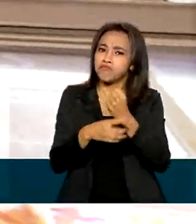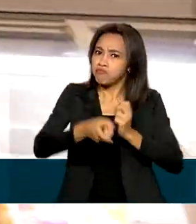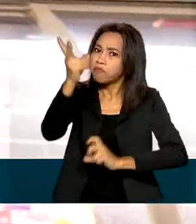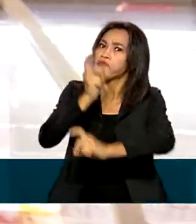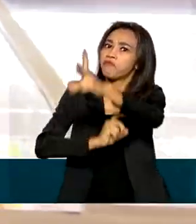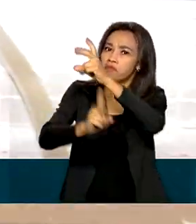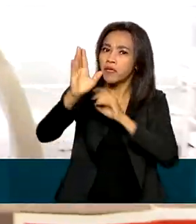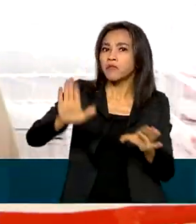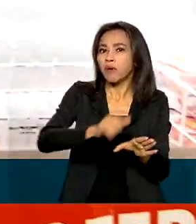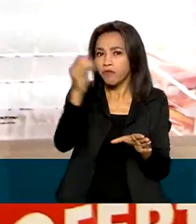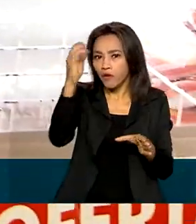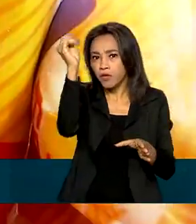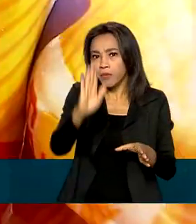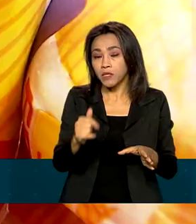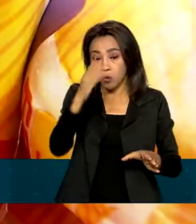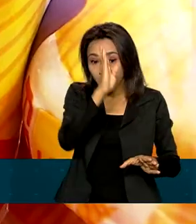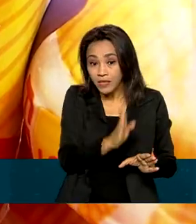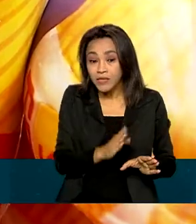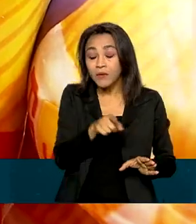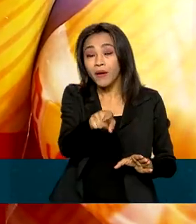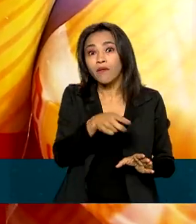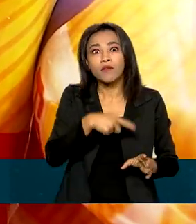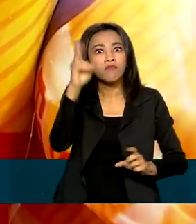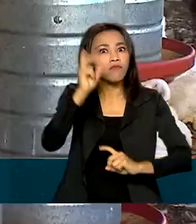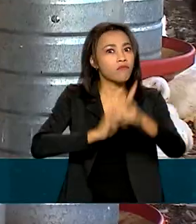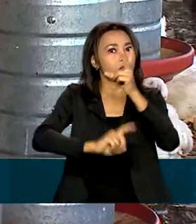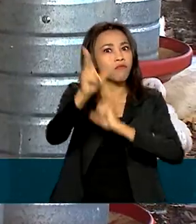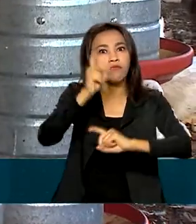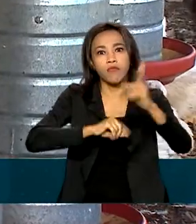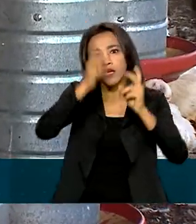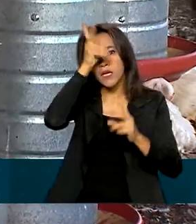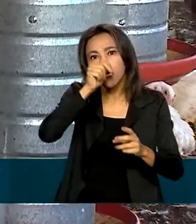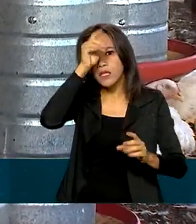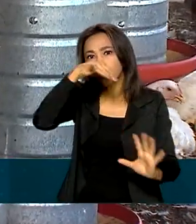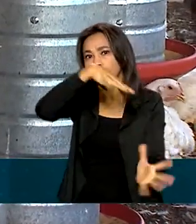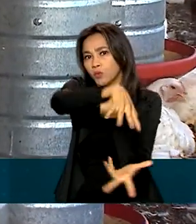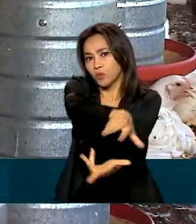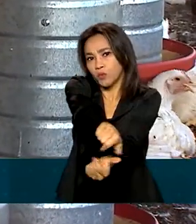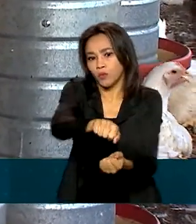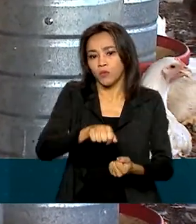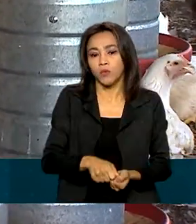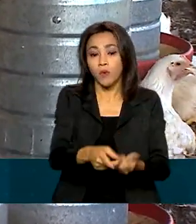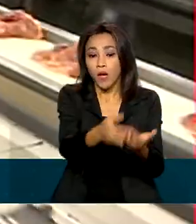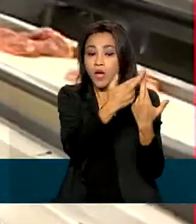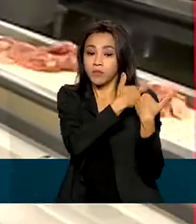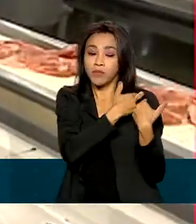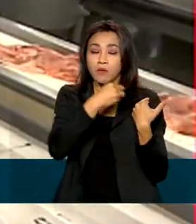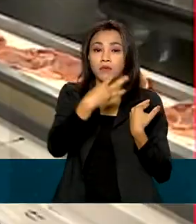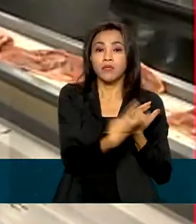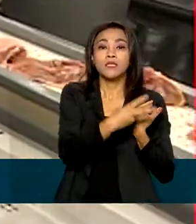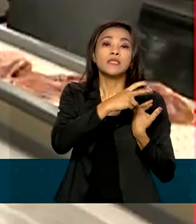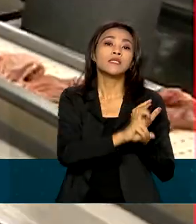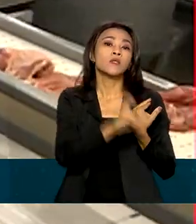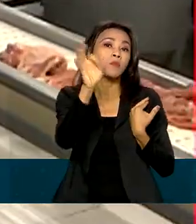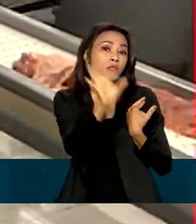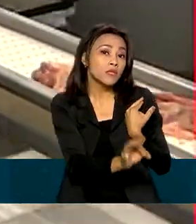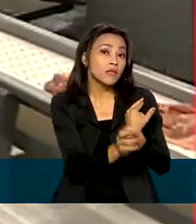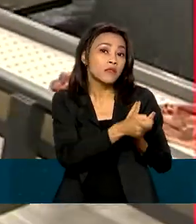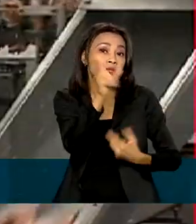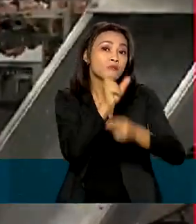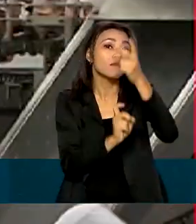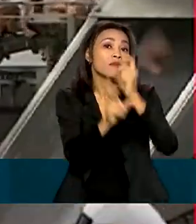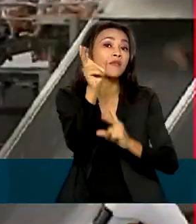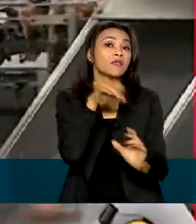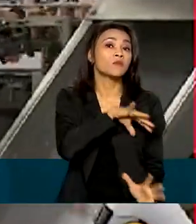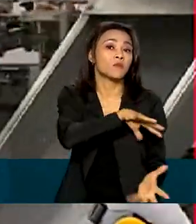O Brasil é o país que mais vende frango no planeta, responsável por 35% das exportações mundiais.